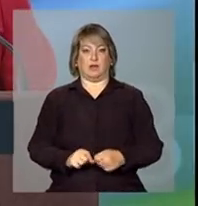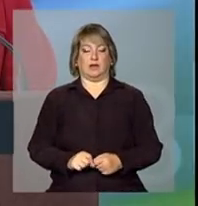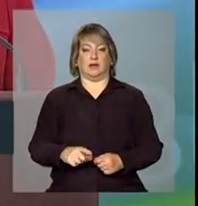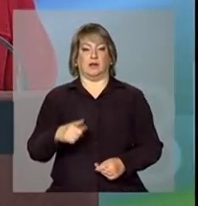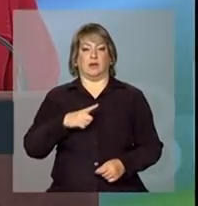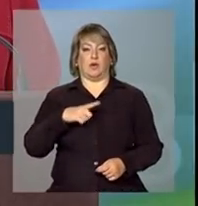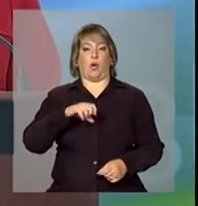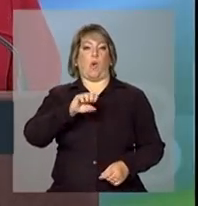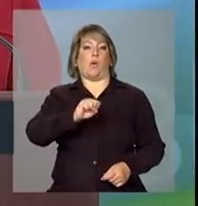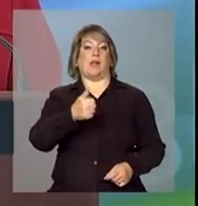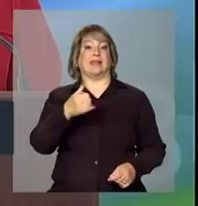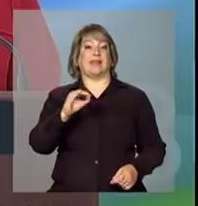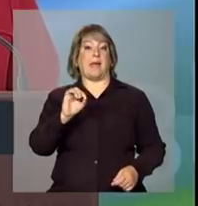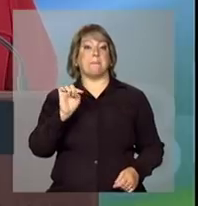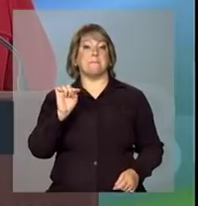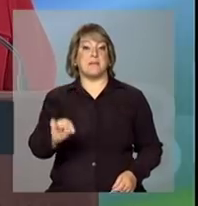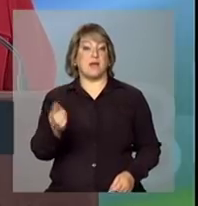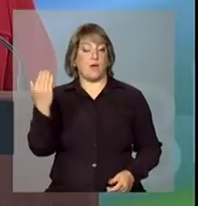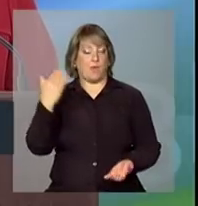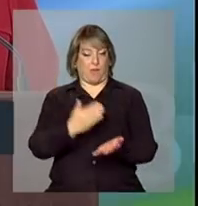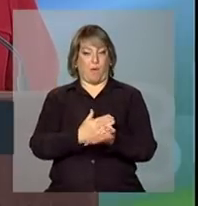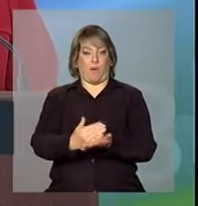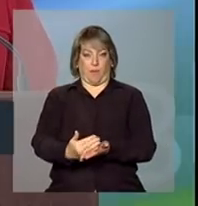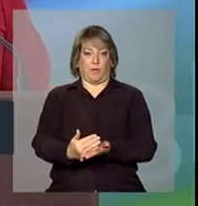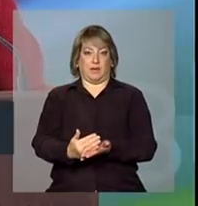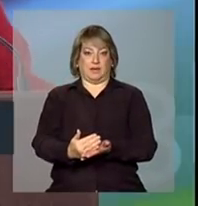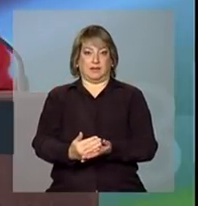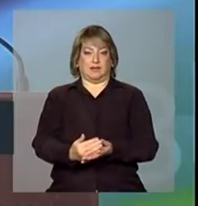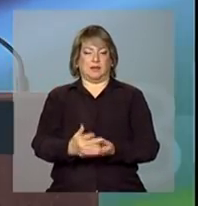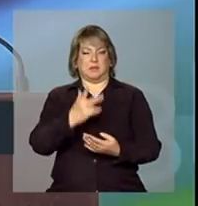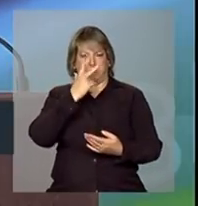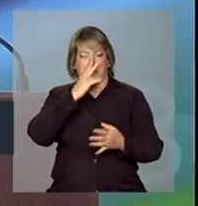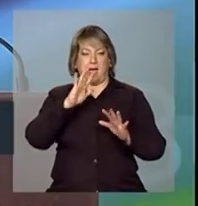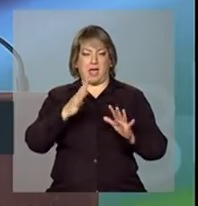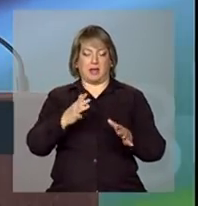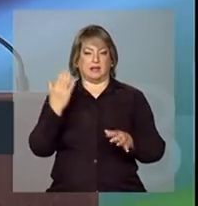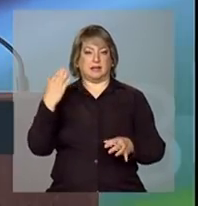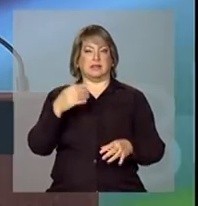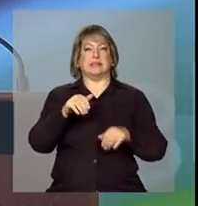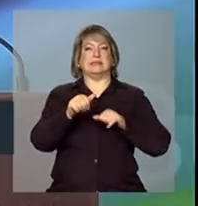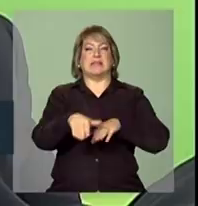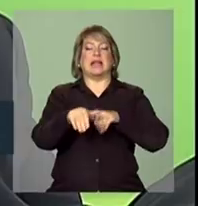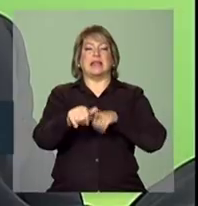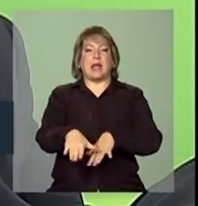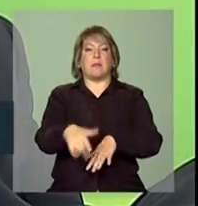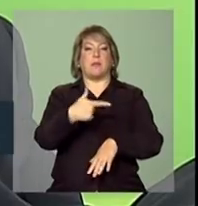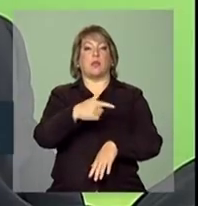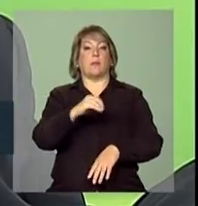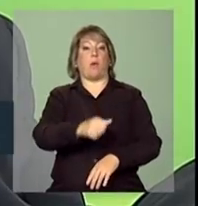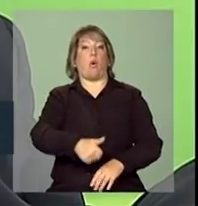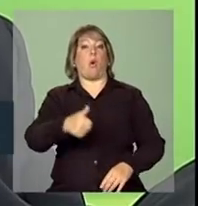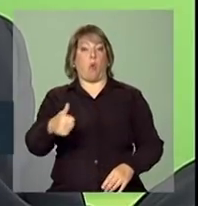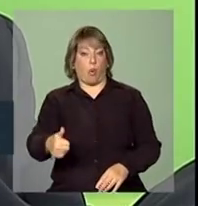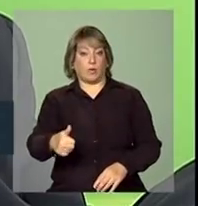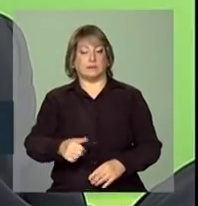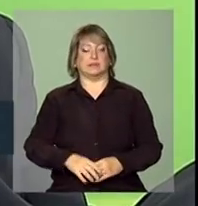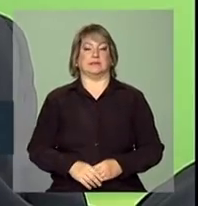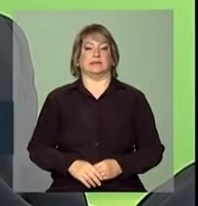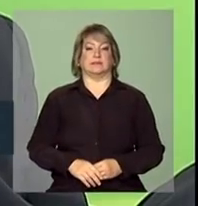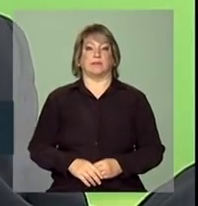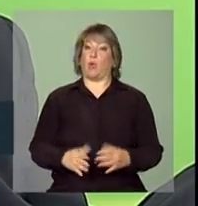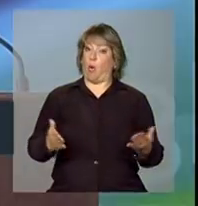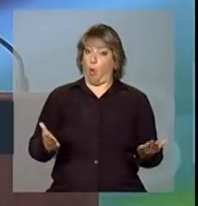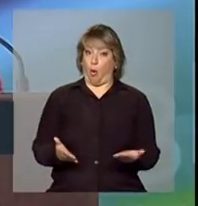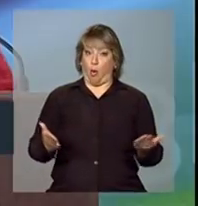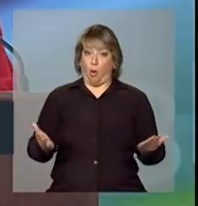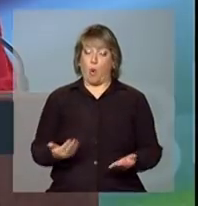810 mil, se eu não me engano, em setembro de 2011, e